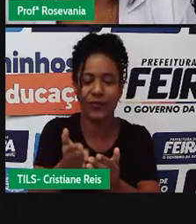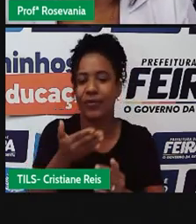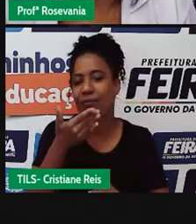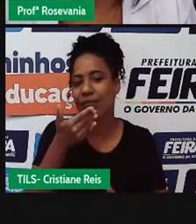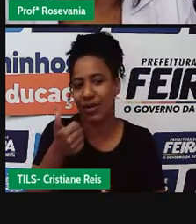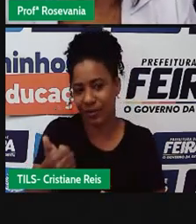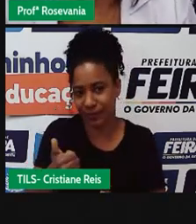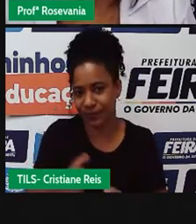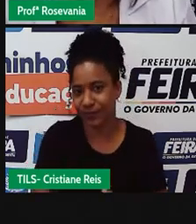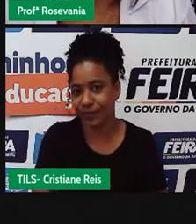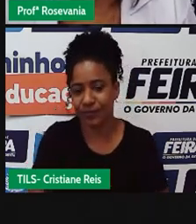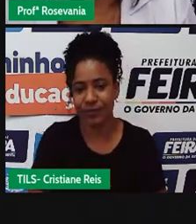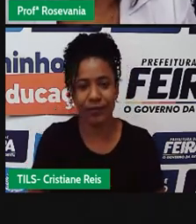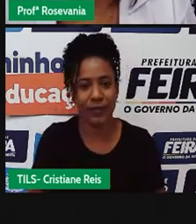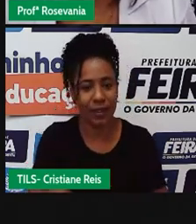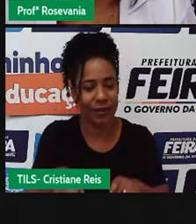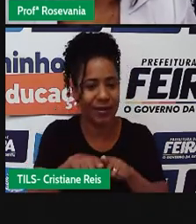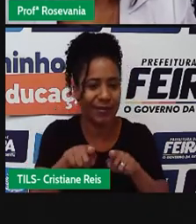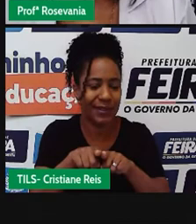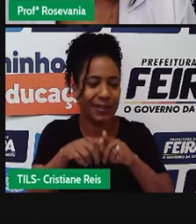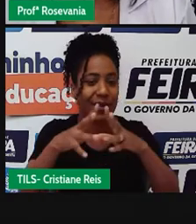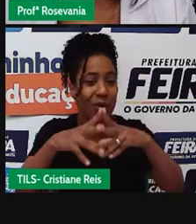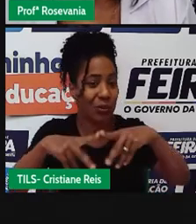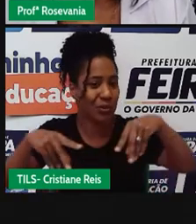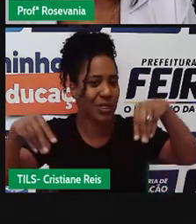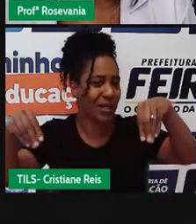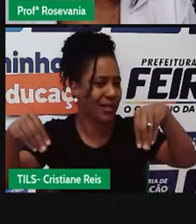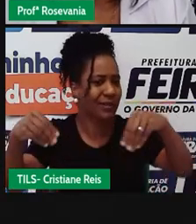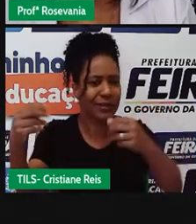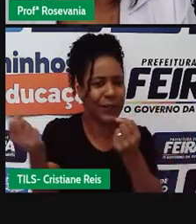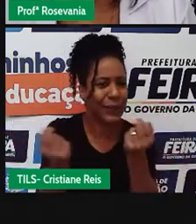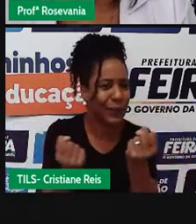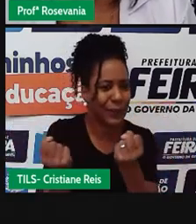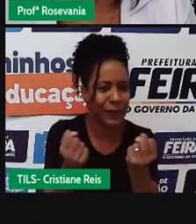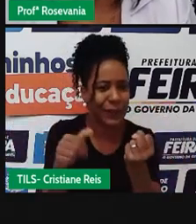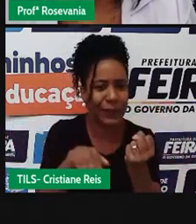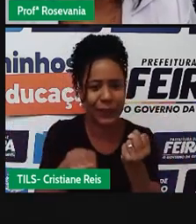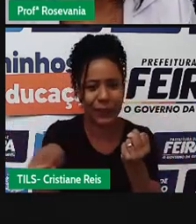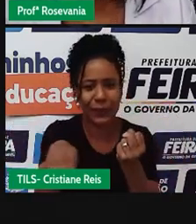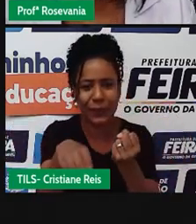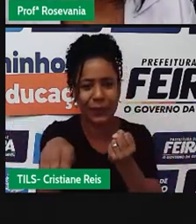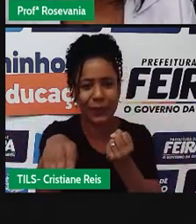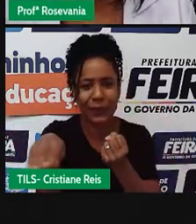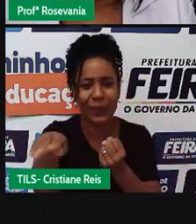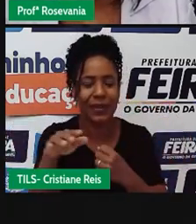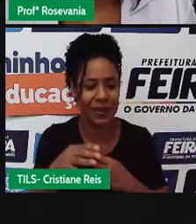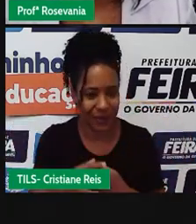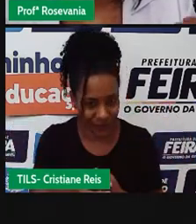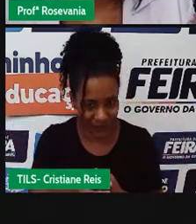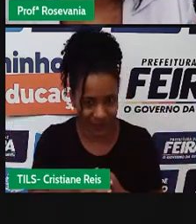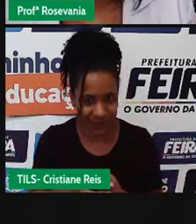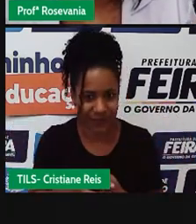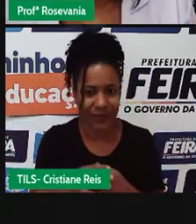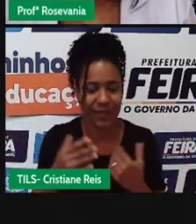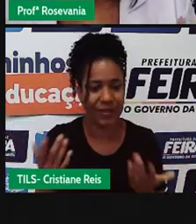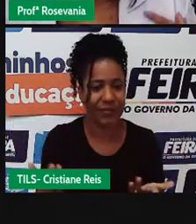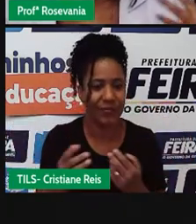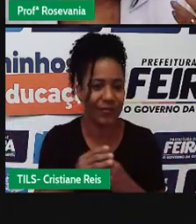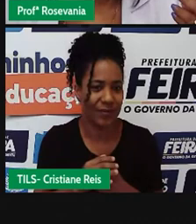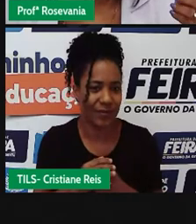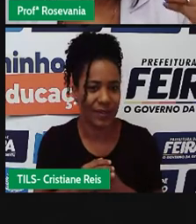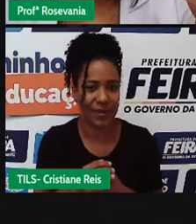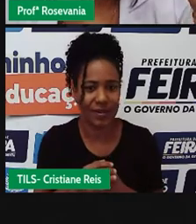os transportes terrestres, né, que são os mais comuns, eles podem ser movidos, né, a eletricidade agora, tem alguns carros